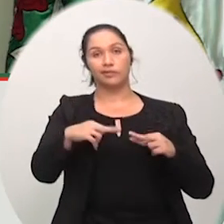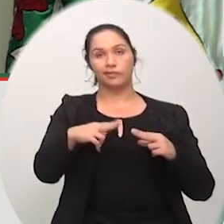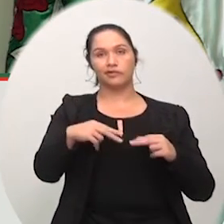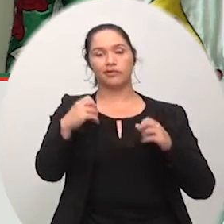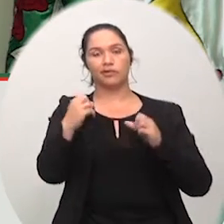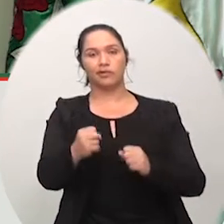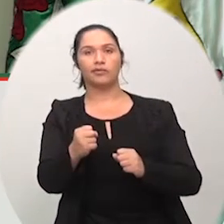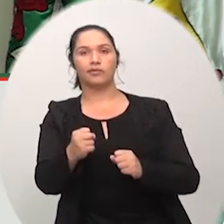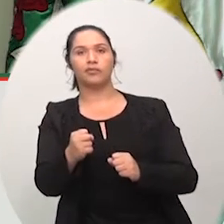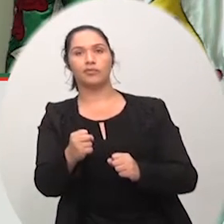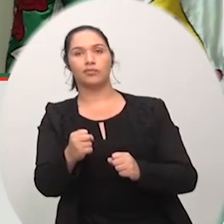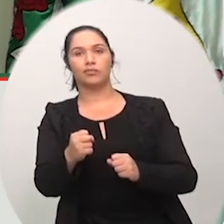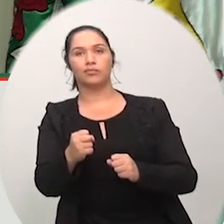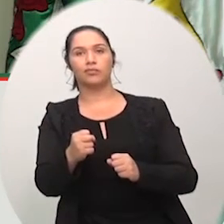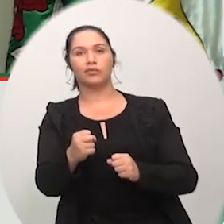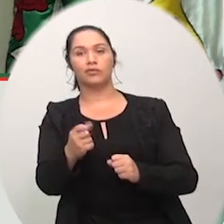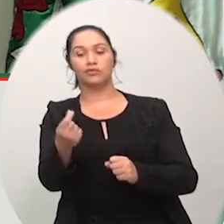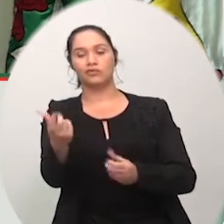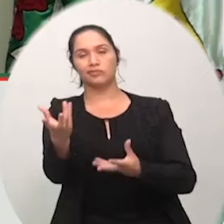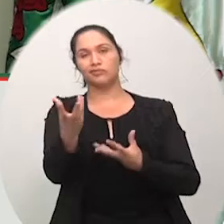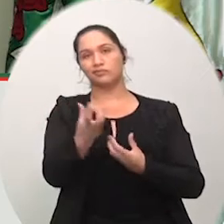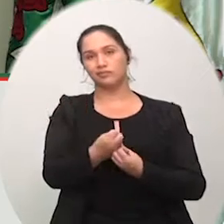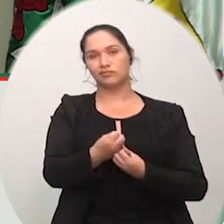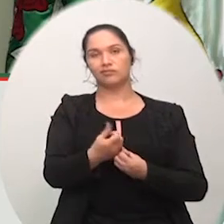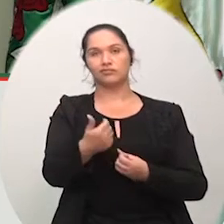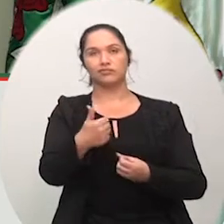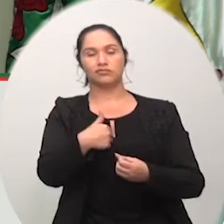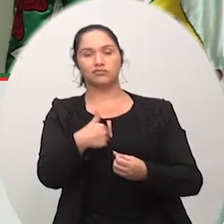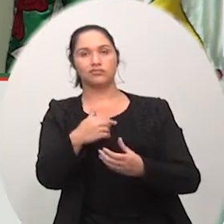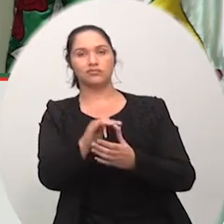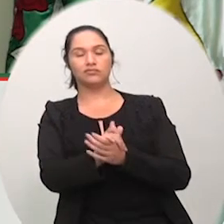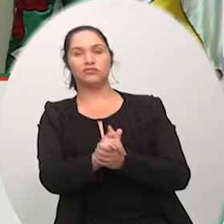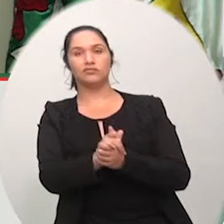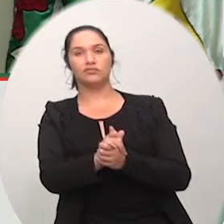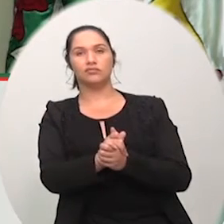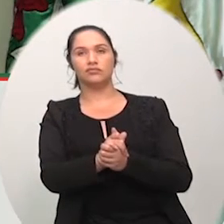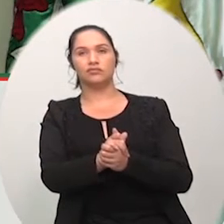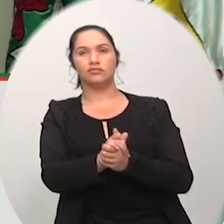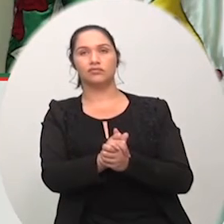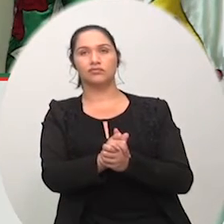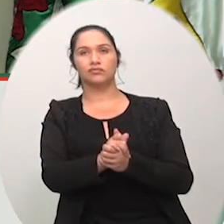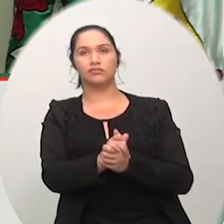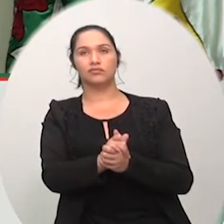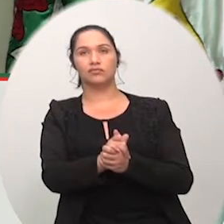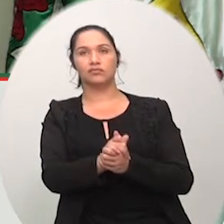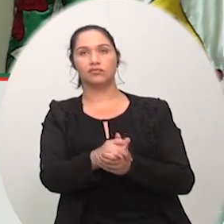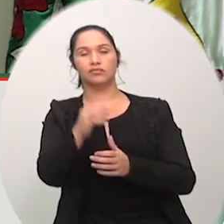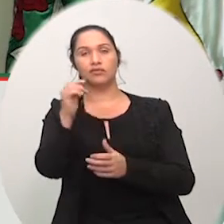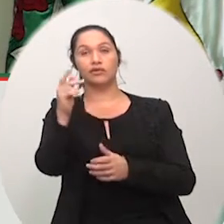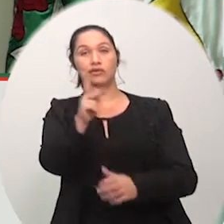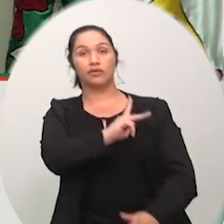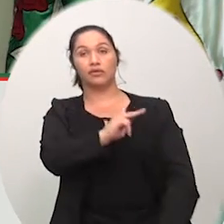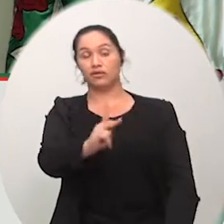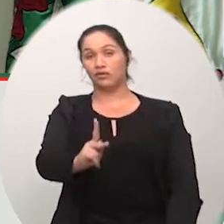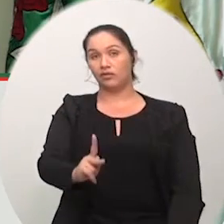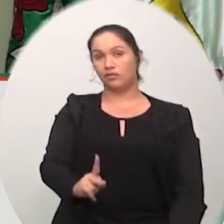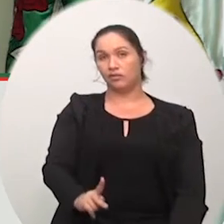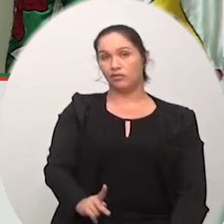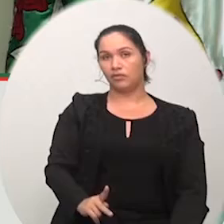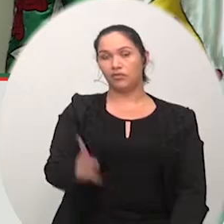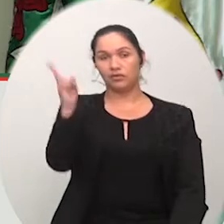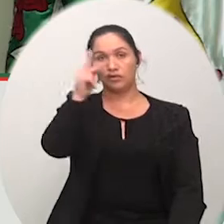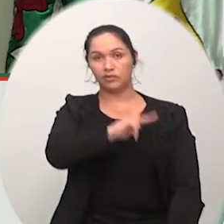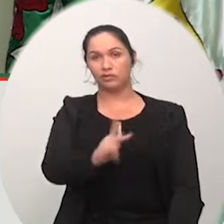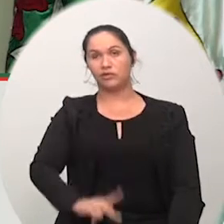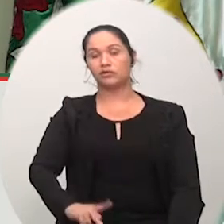e o vereador Júlio Colombo se não estou enganado lembrou muito bem o presidente o presidente acerca